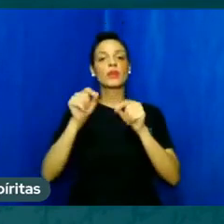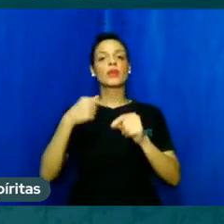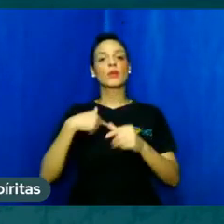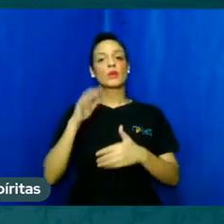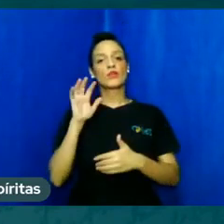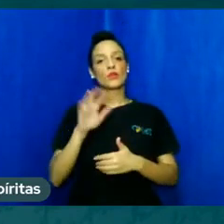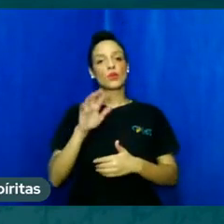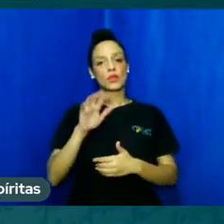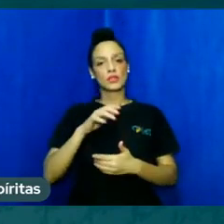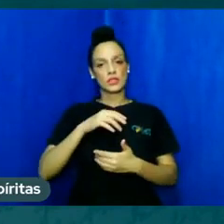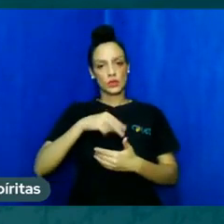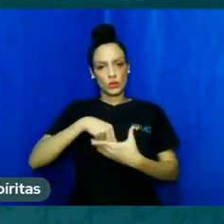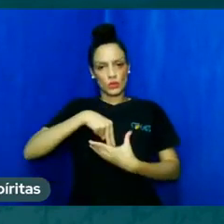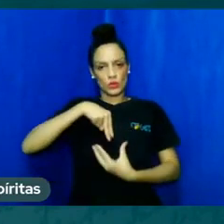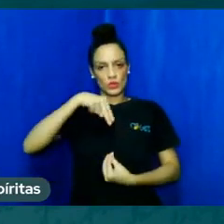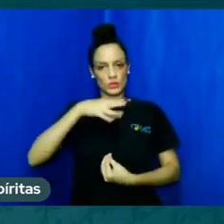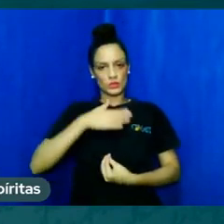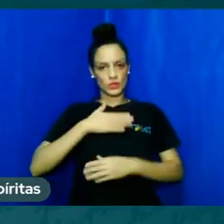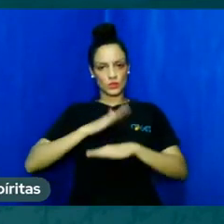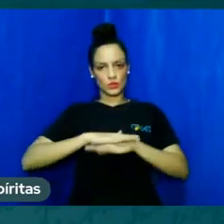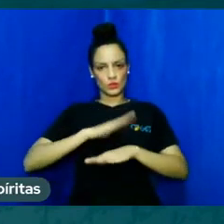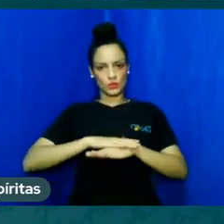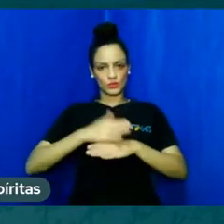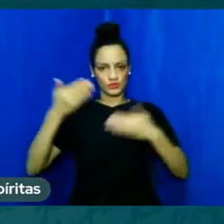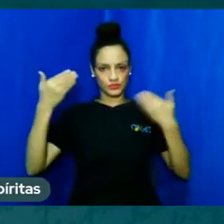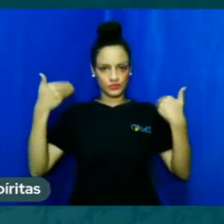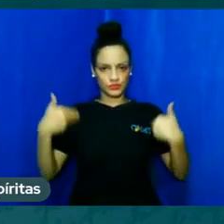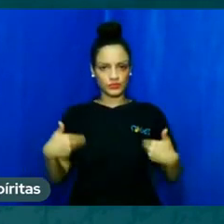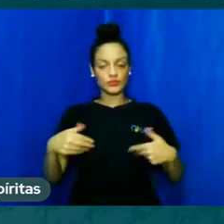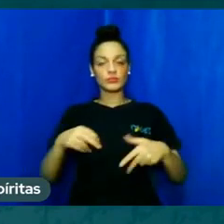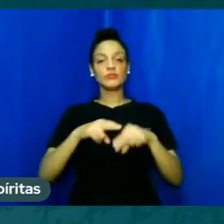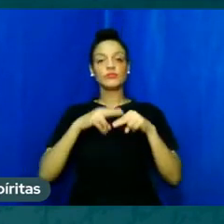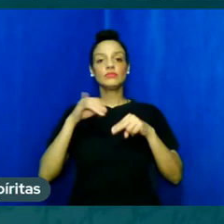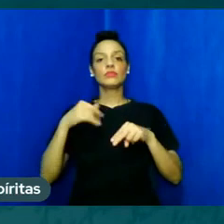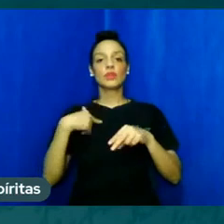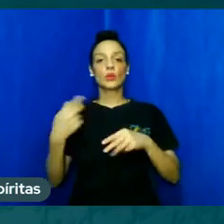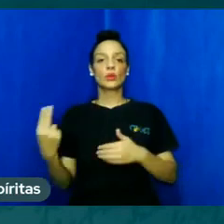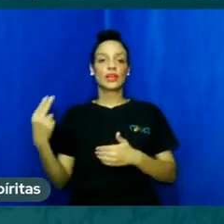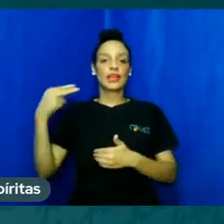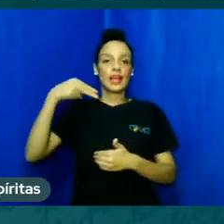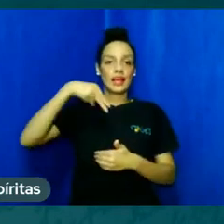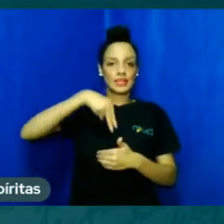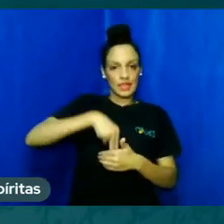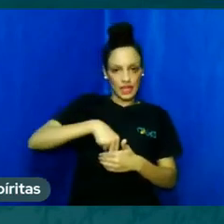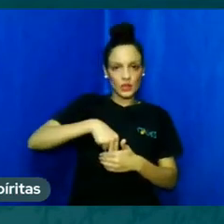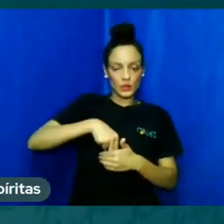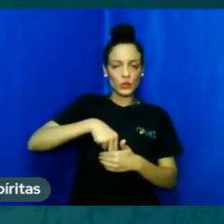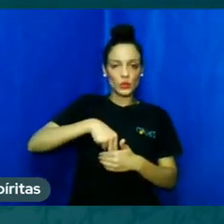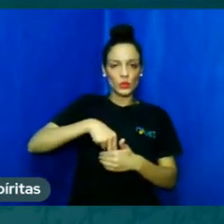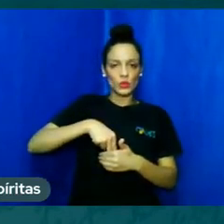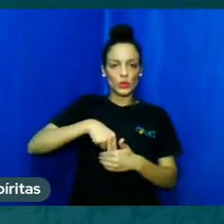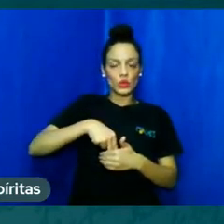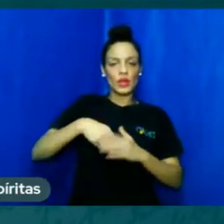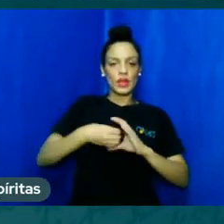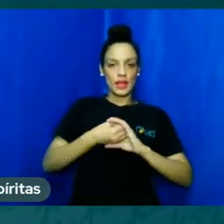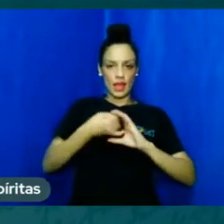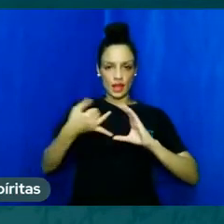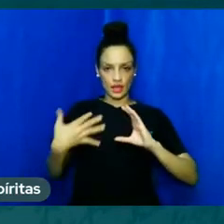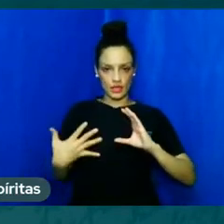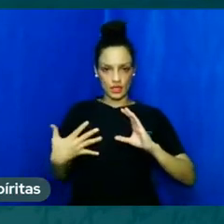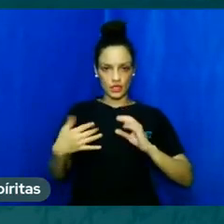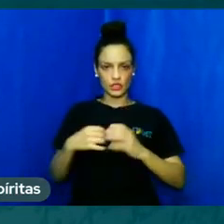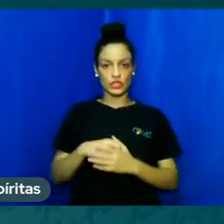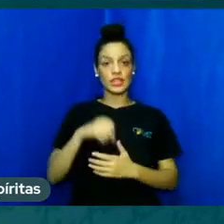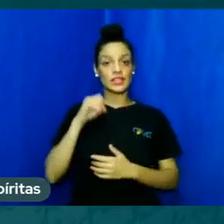encarnado tenha características diferentes do eu desencarnado. Por isso, os espíritos